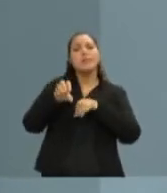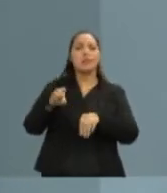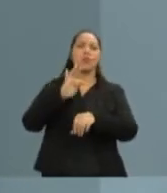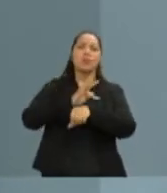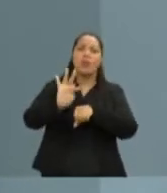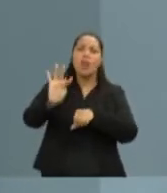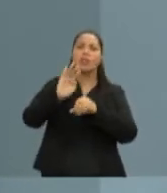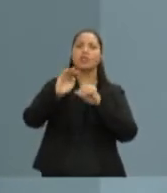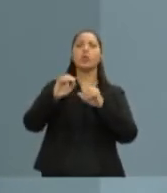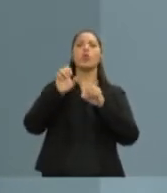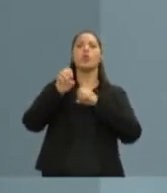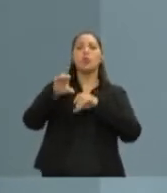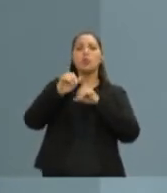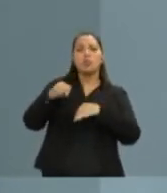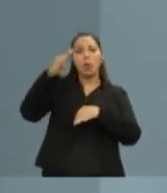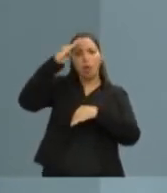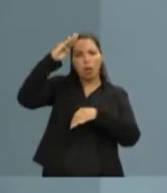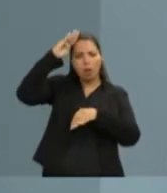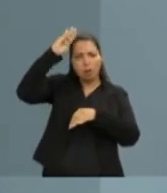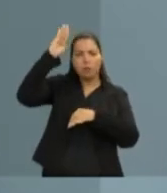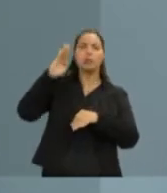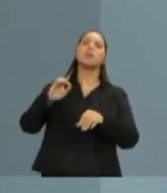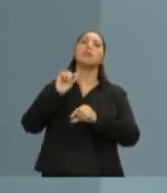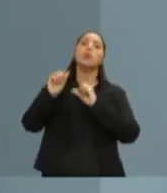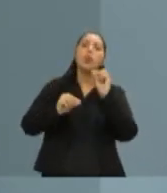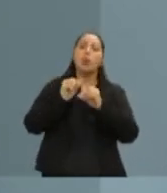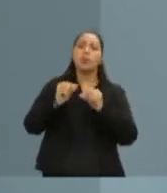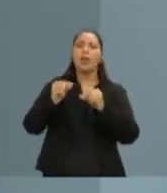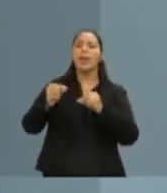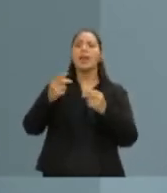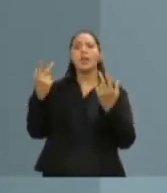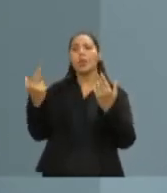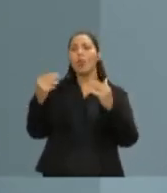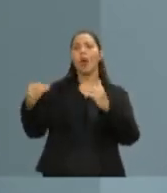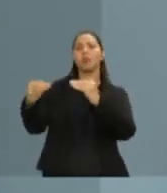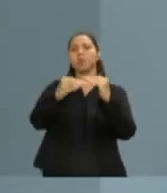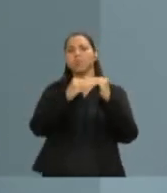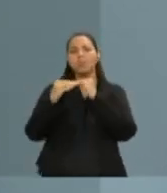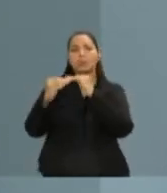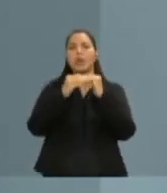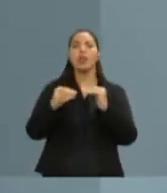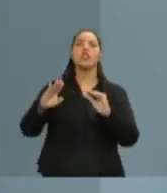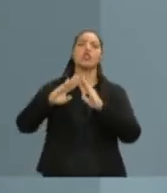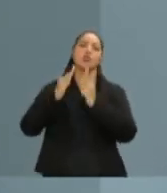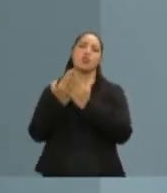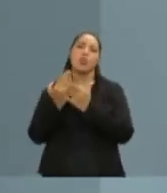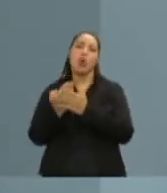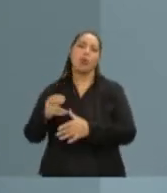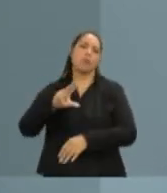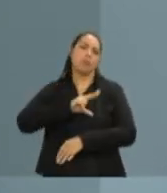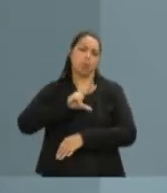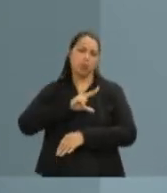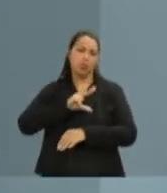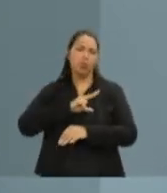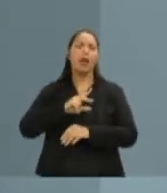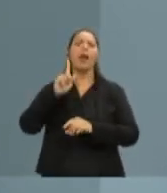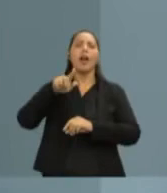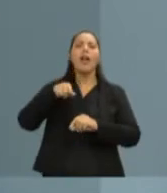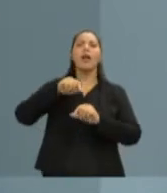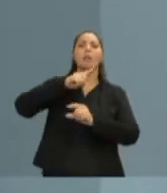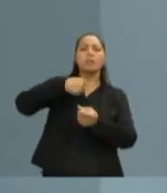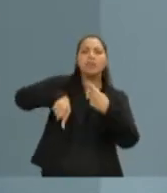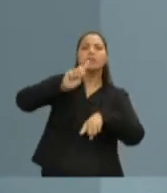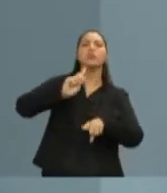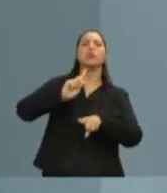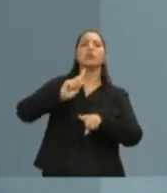de maneira digna e concorrer com quem está na iniciativa privada, com o aluno que está na escola particular. Certamente será uma revolução, um choque